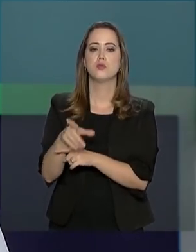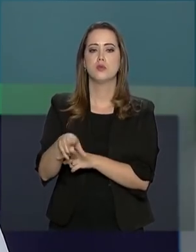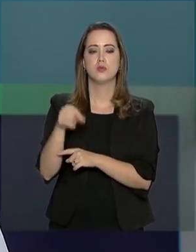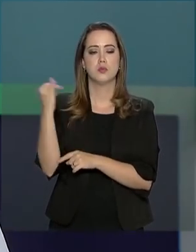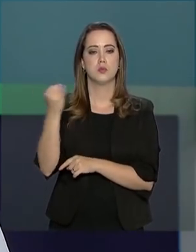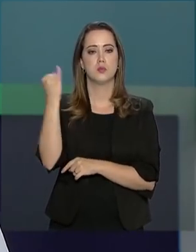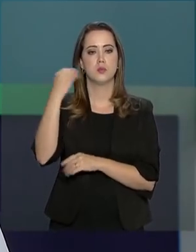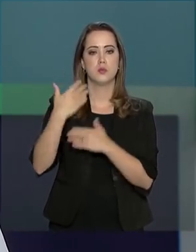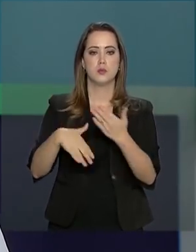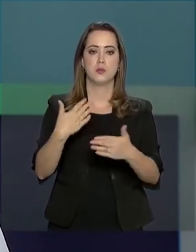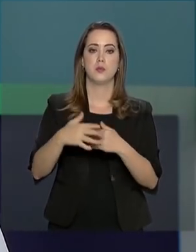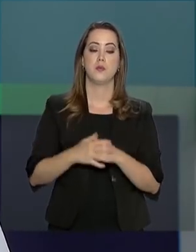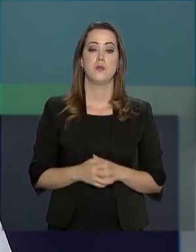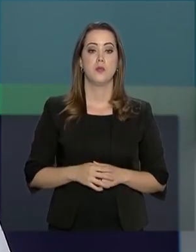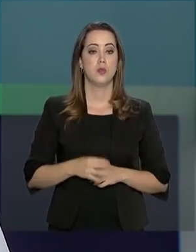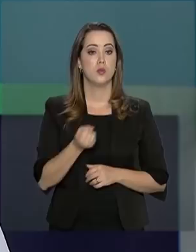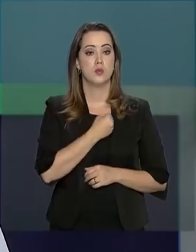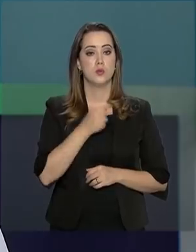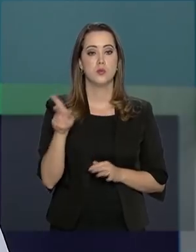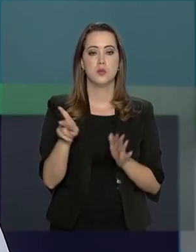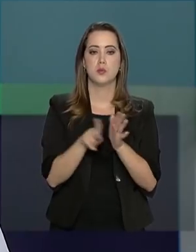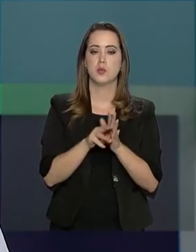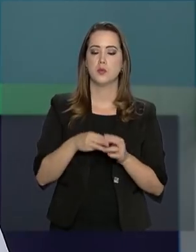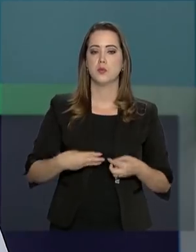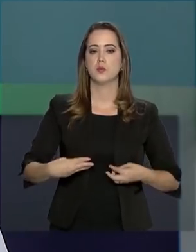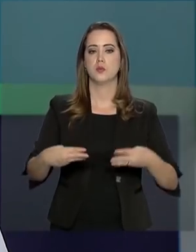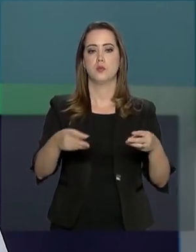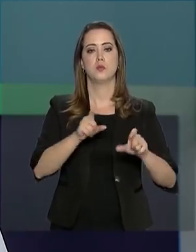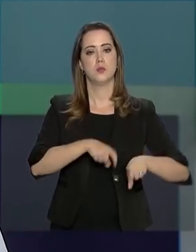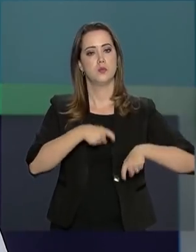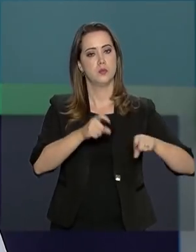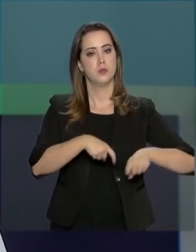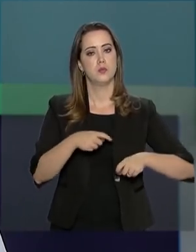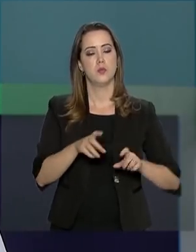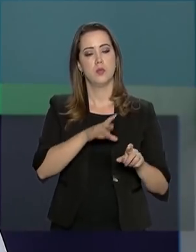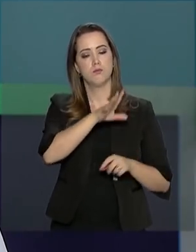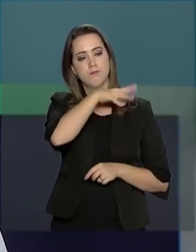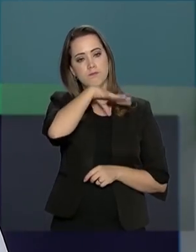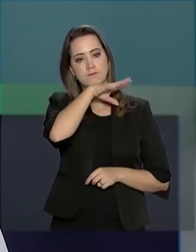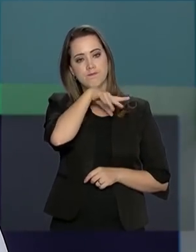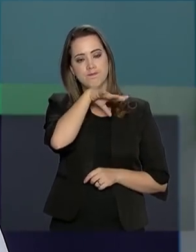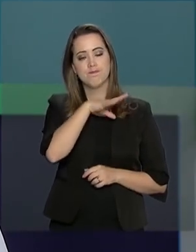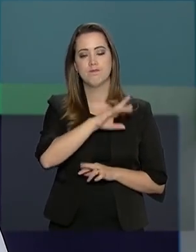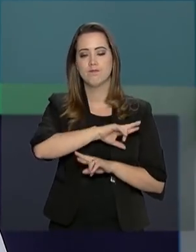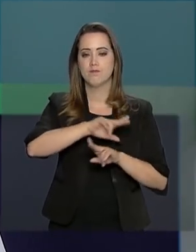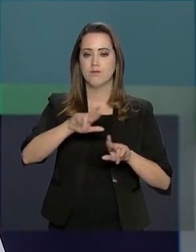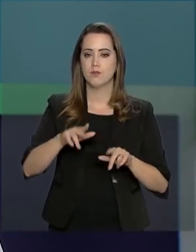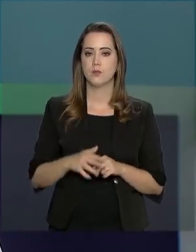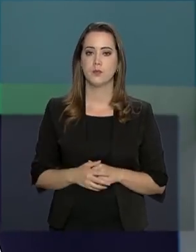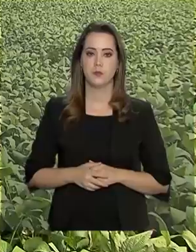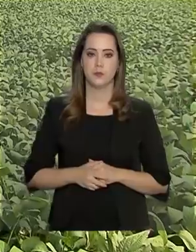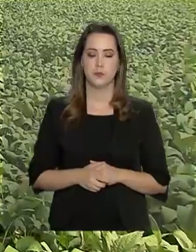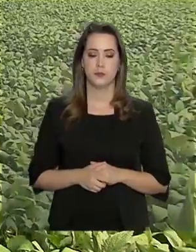determinante nesse desempenho. Os dados são do Ministério da Agricultura, Pecuária e Abastecimento.